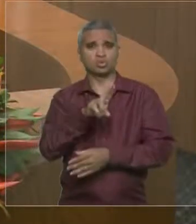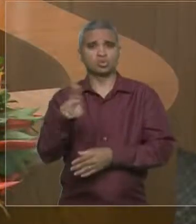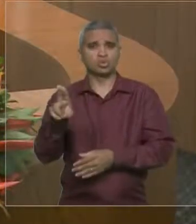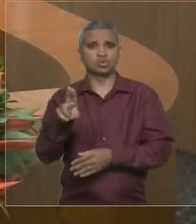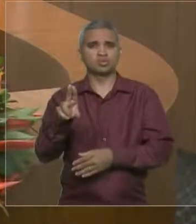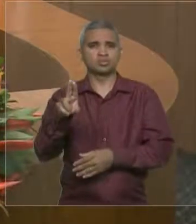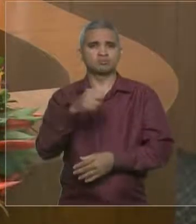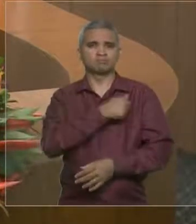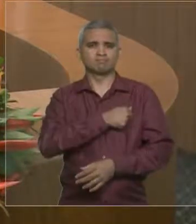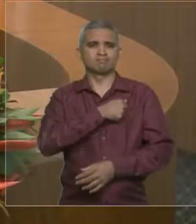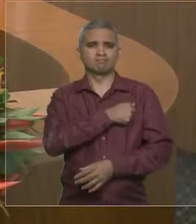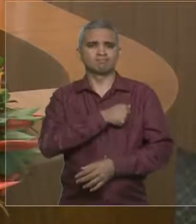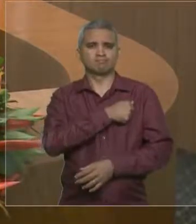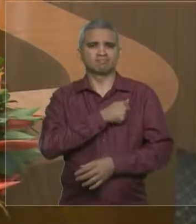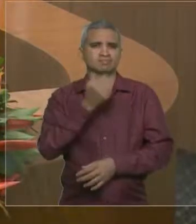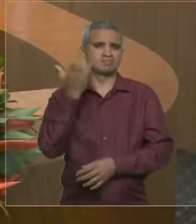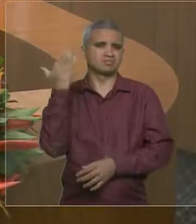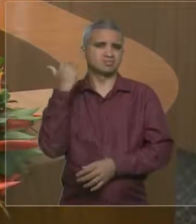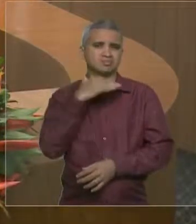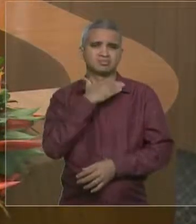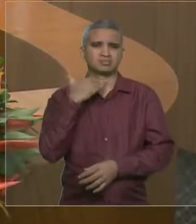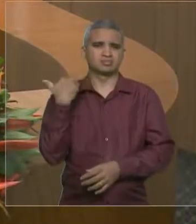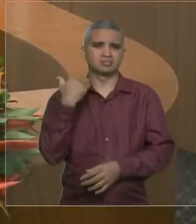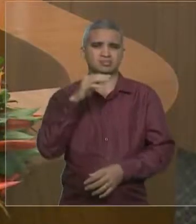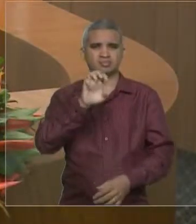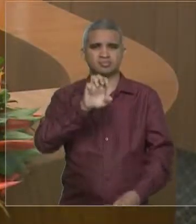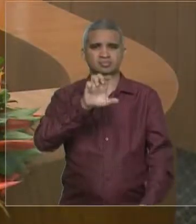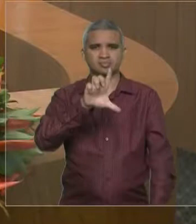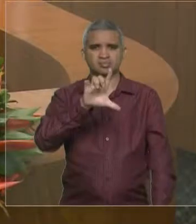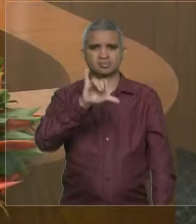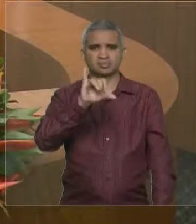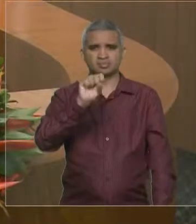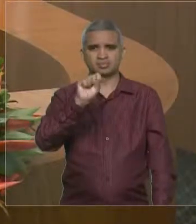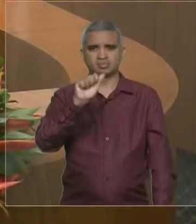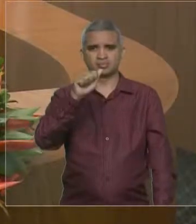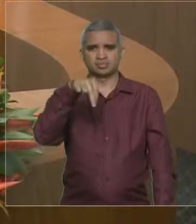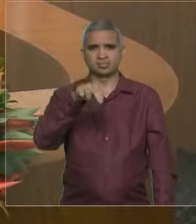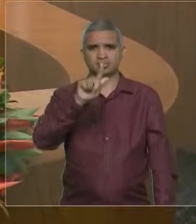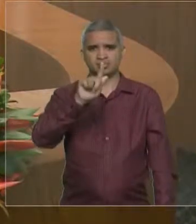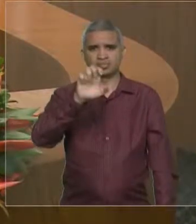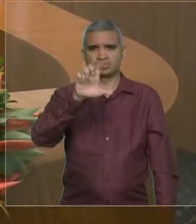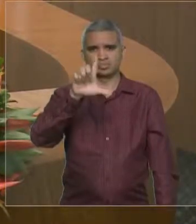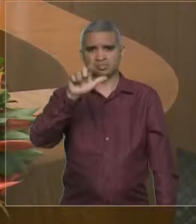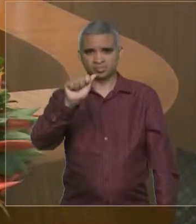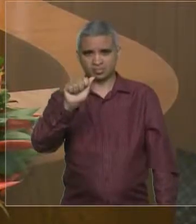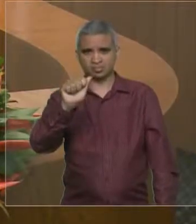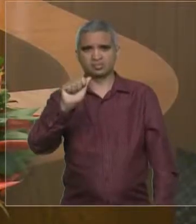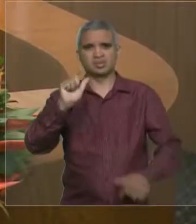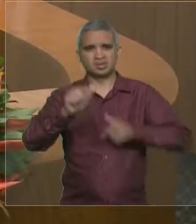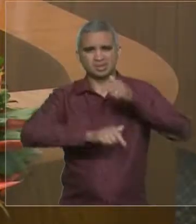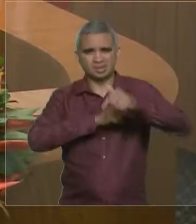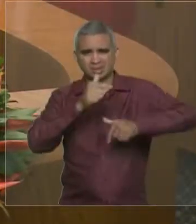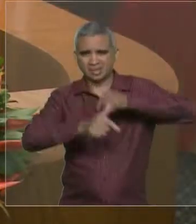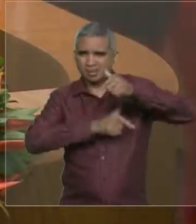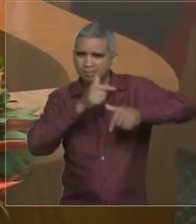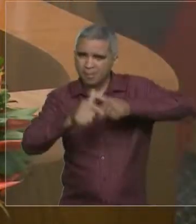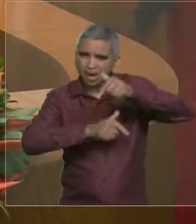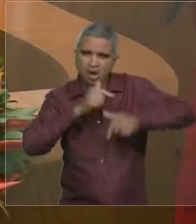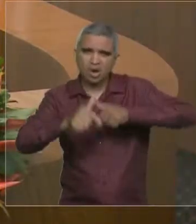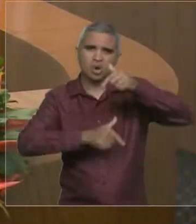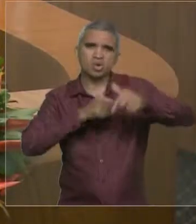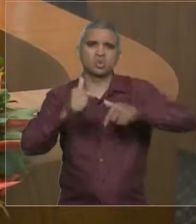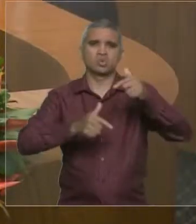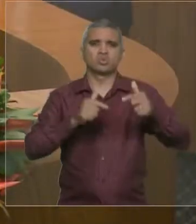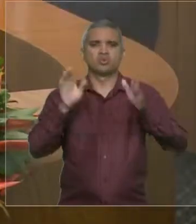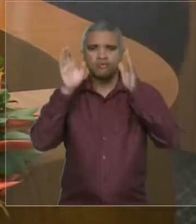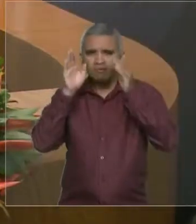que foi uma homenagem que o nosso governador está fazendo para a Elisângela, que nós sabemos o quanto trabalhou com as crianças e